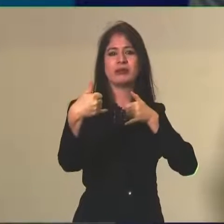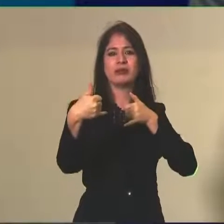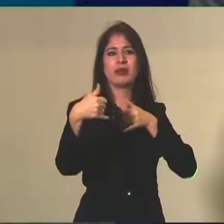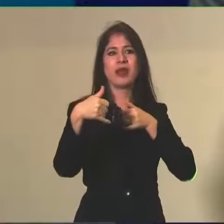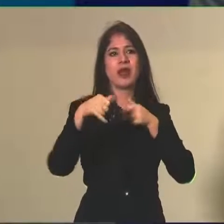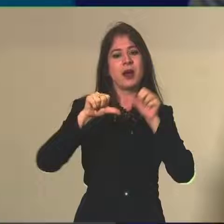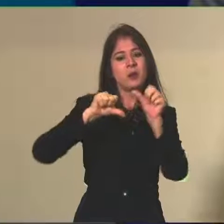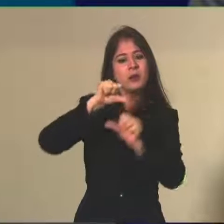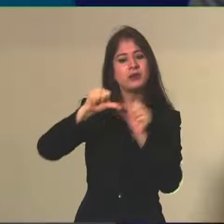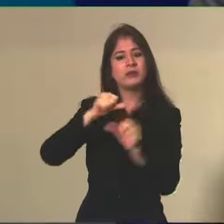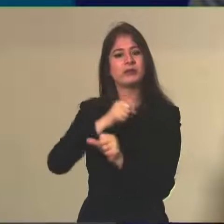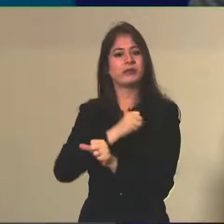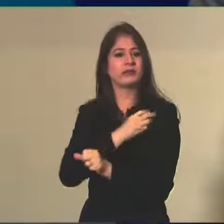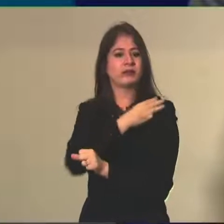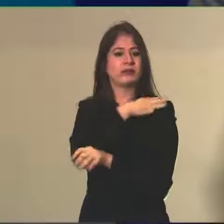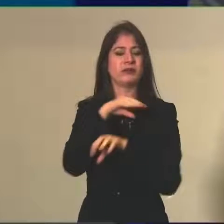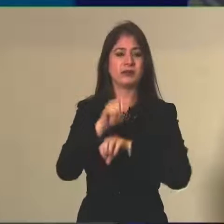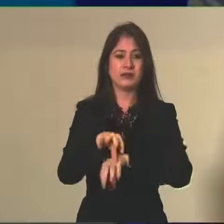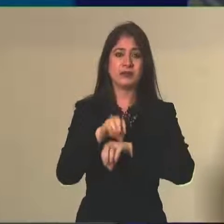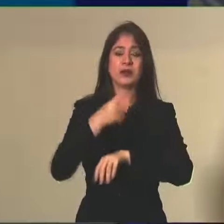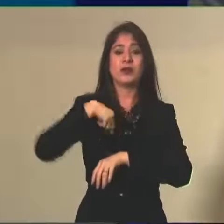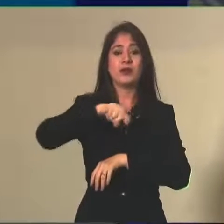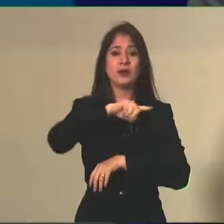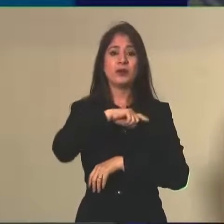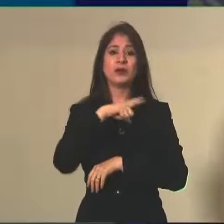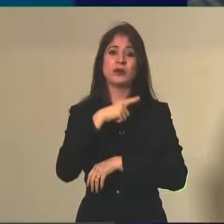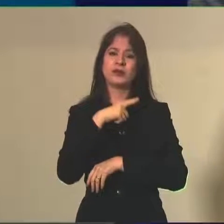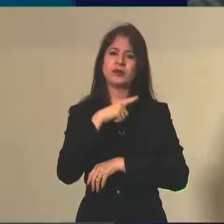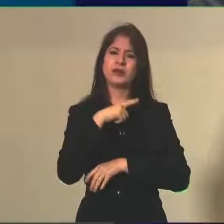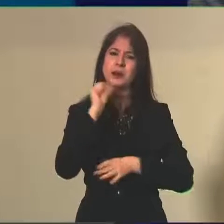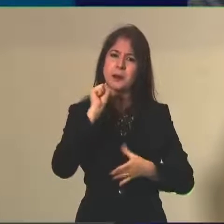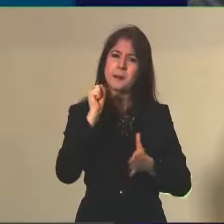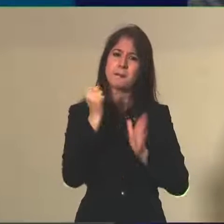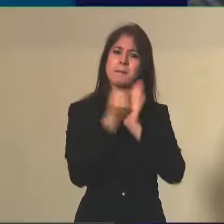médio, já está bem encaminhado, já foi deixado todo esse legado também